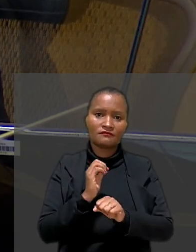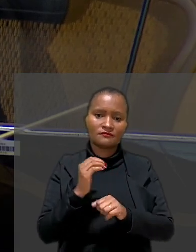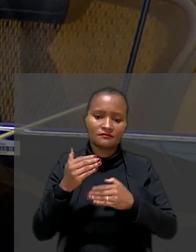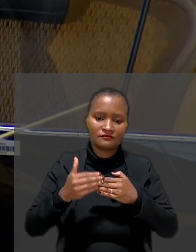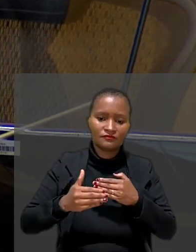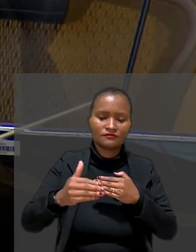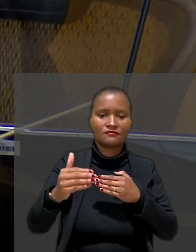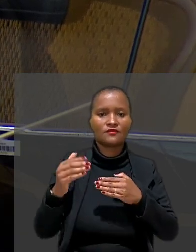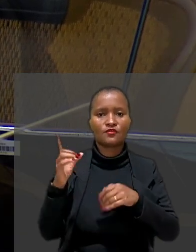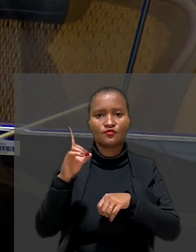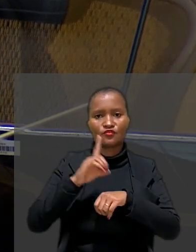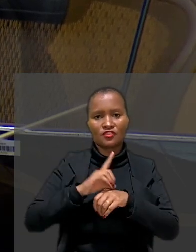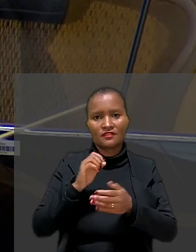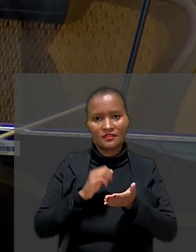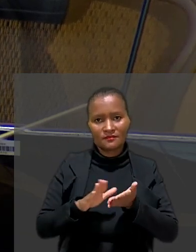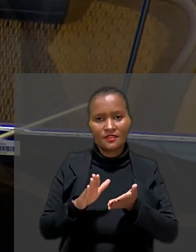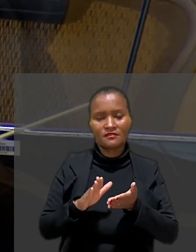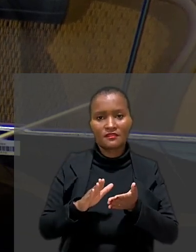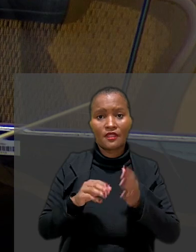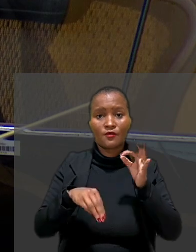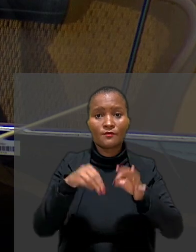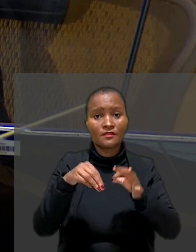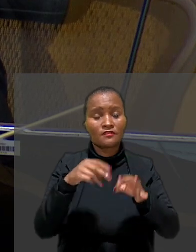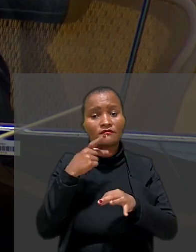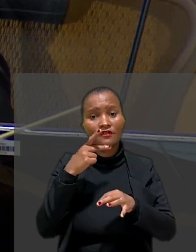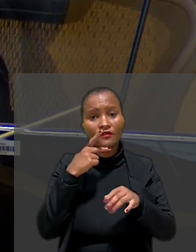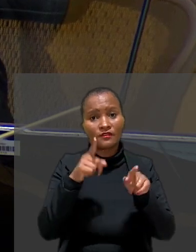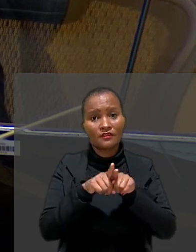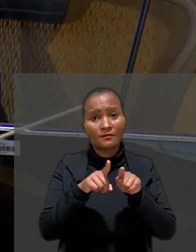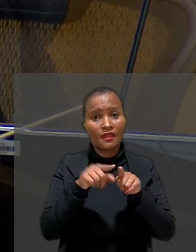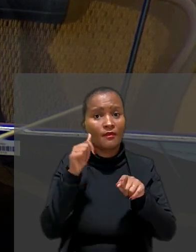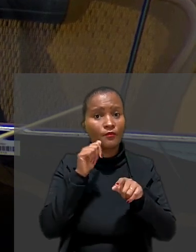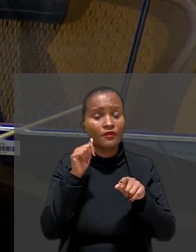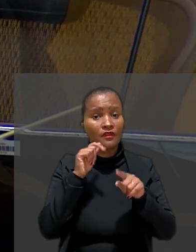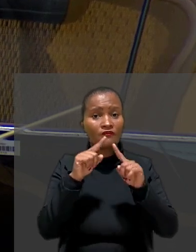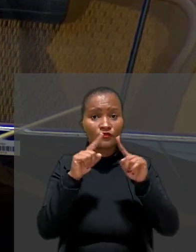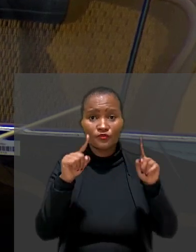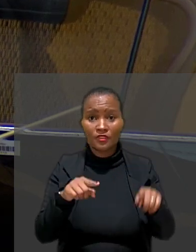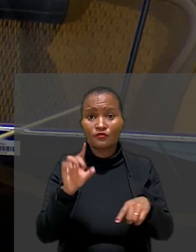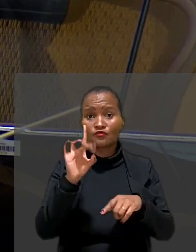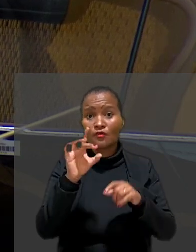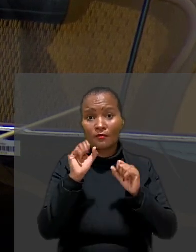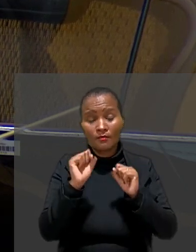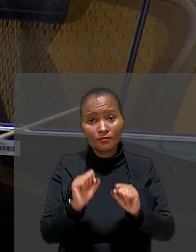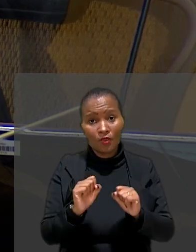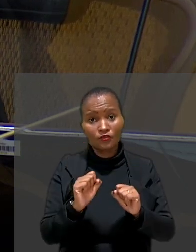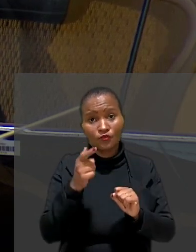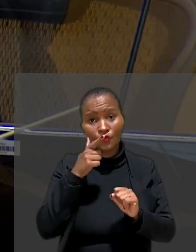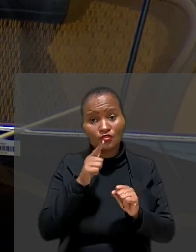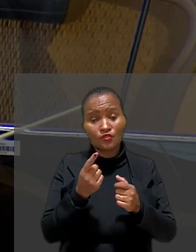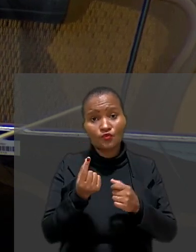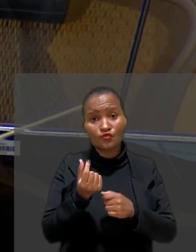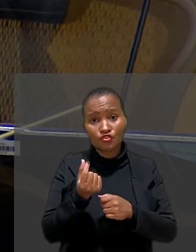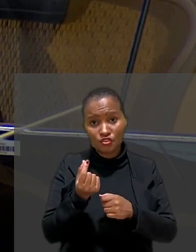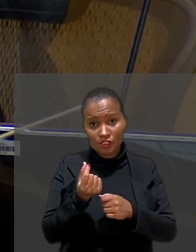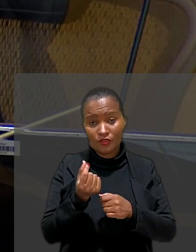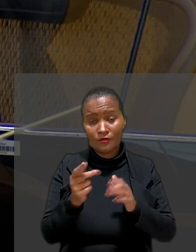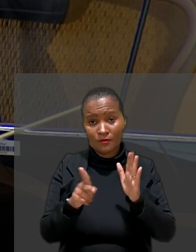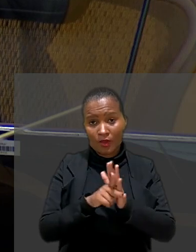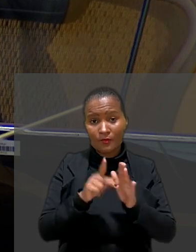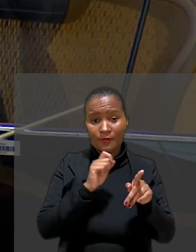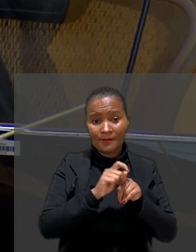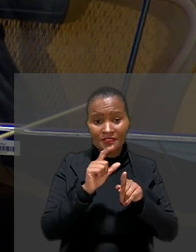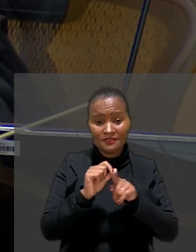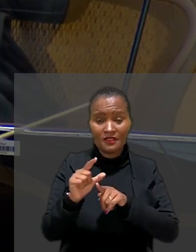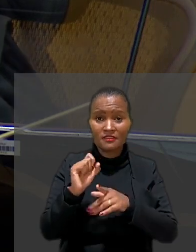data da dispensa. Além disso, o ministro ressaltou que, no caso, a empregada somente poderia obter o dinheiro equivalente